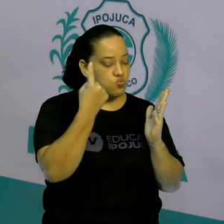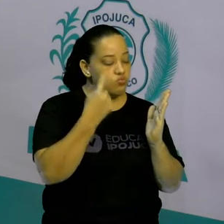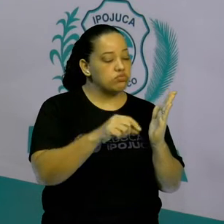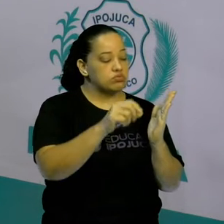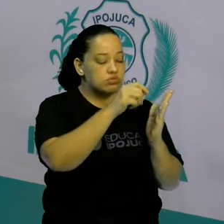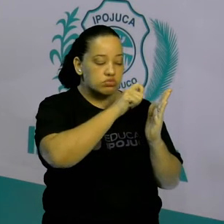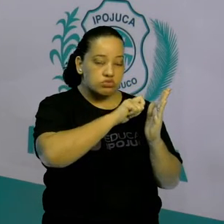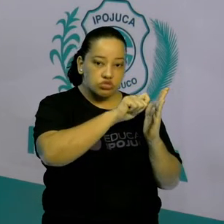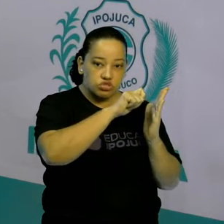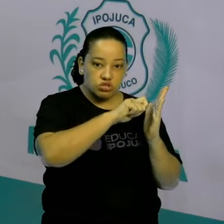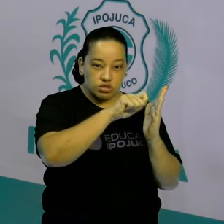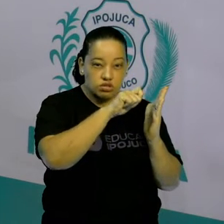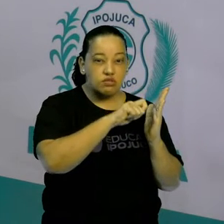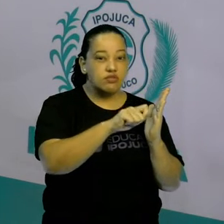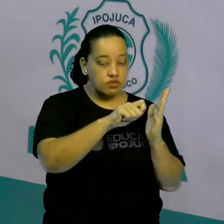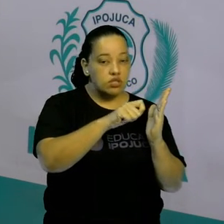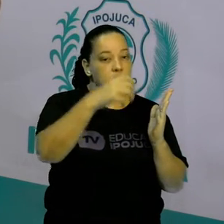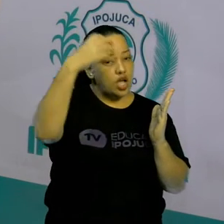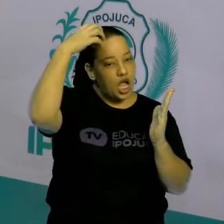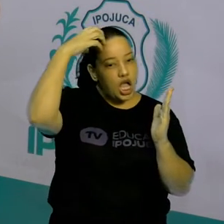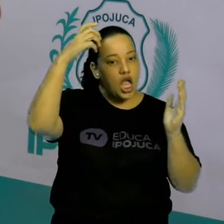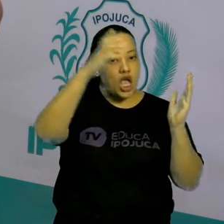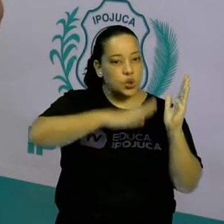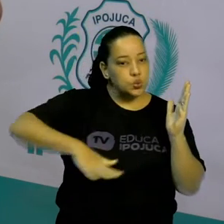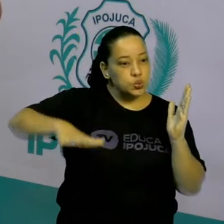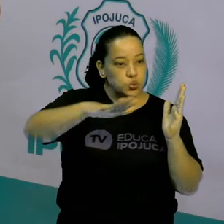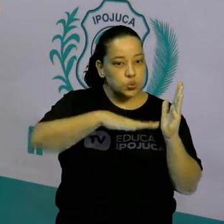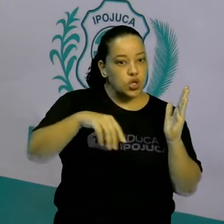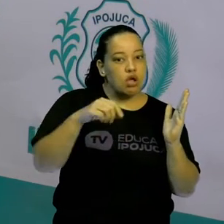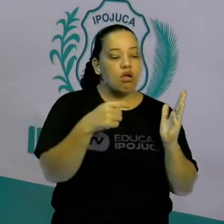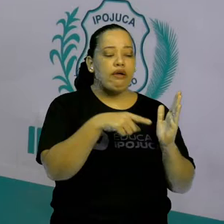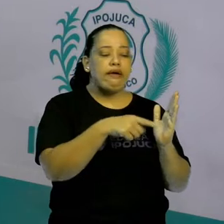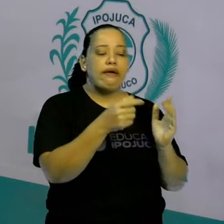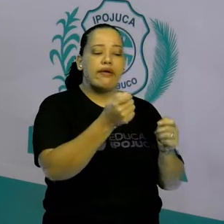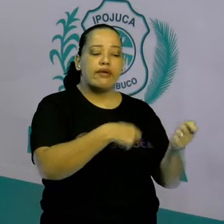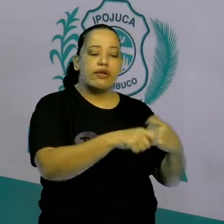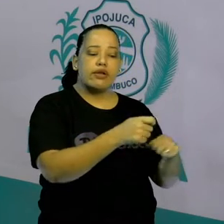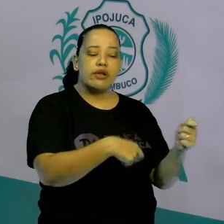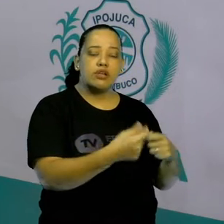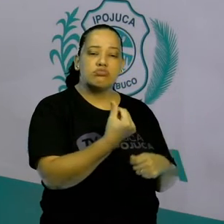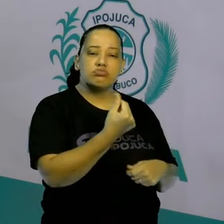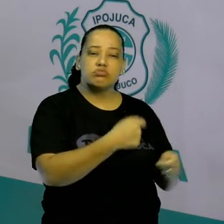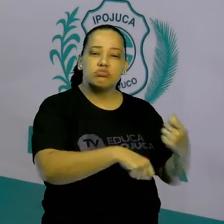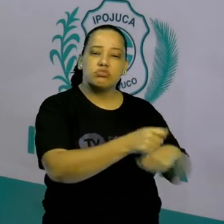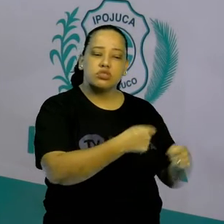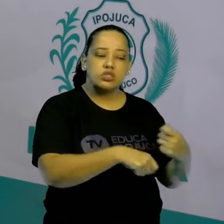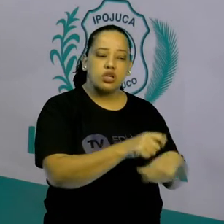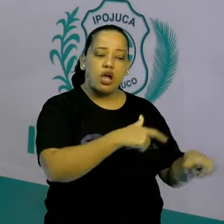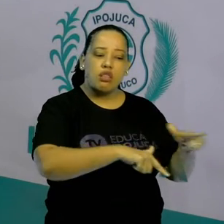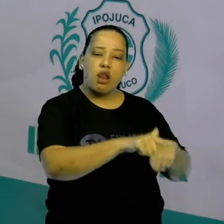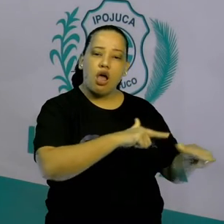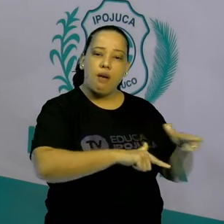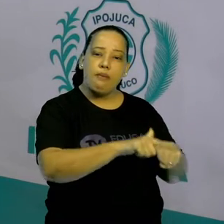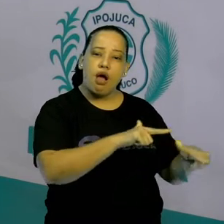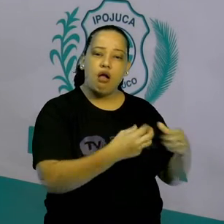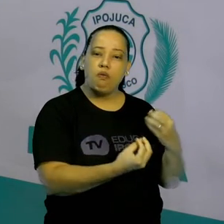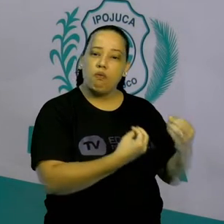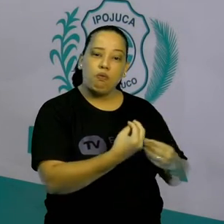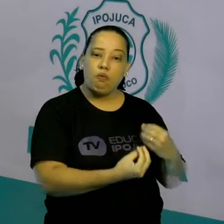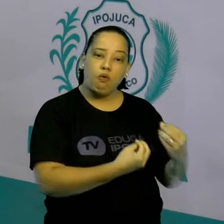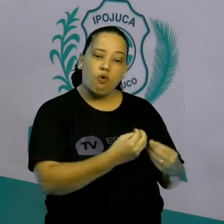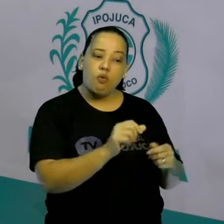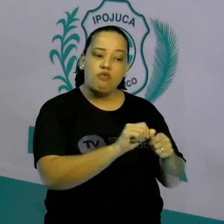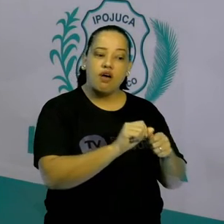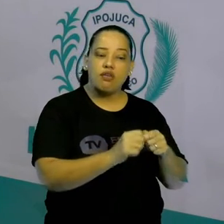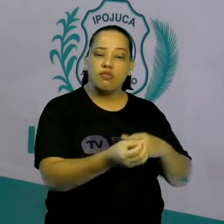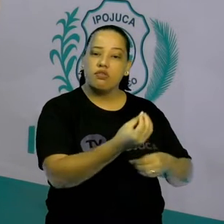reinos e eu quero que vocês me digam alguma coisa sobre a economia deles, o que é que eles trabalhavam, o que é que